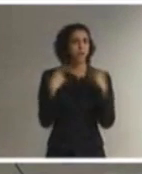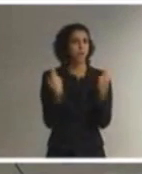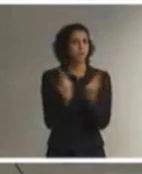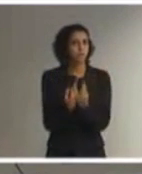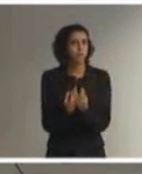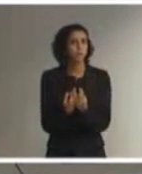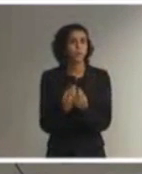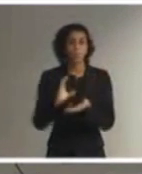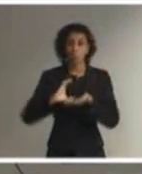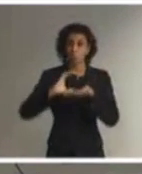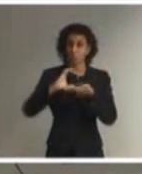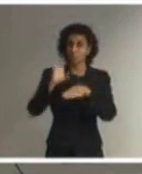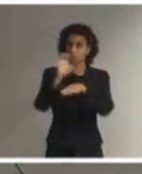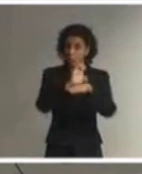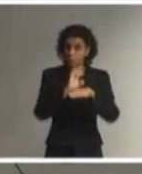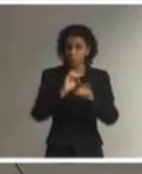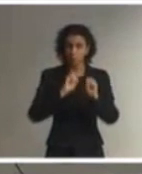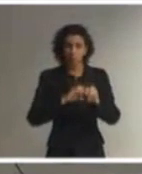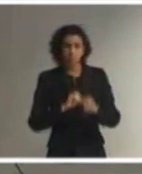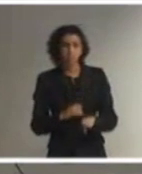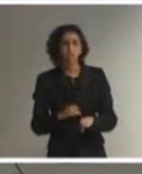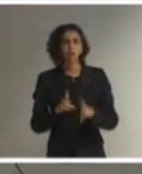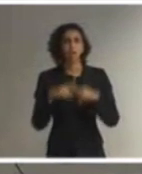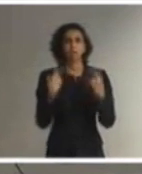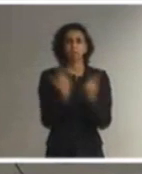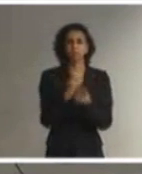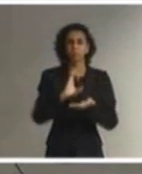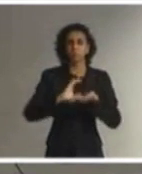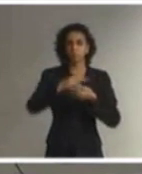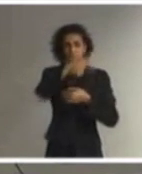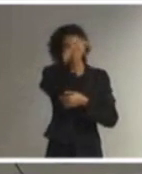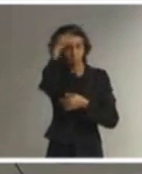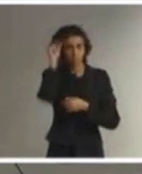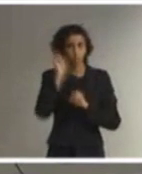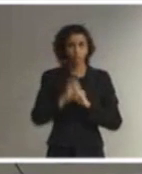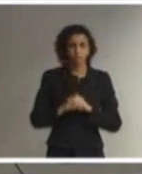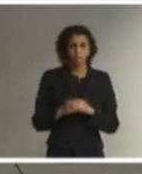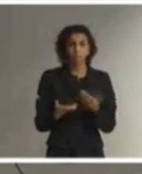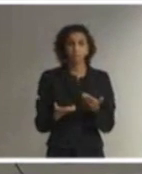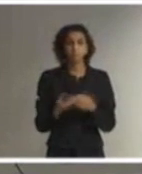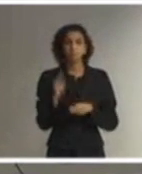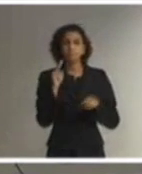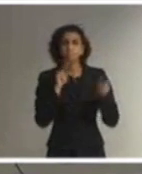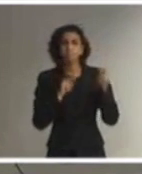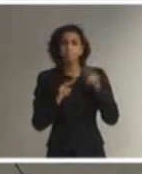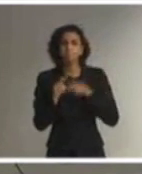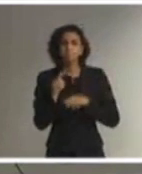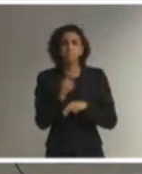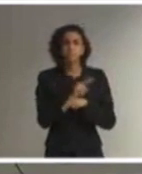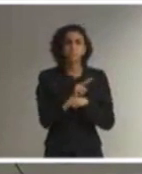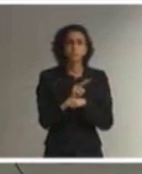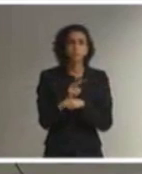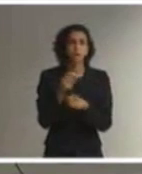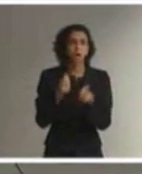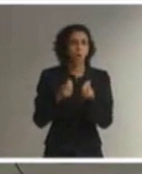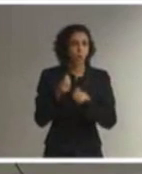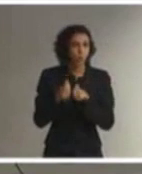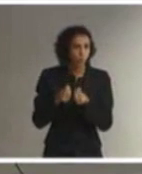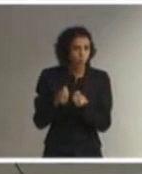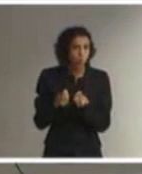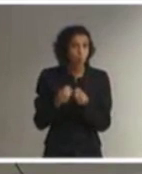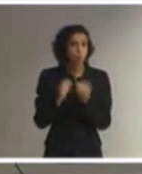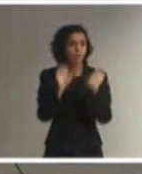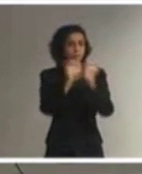Estadual de Educação, com o Conselho Municipal de Educação, a fim de verificar as condições mínimas